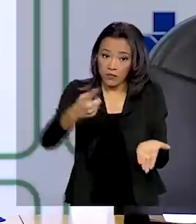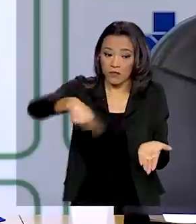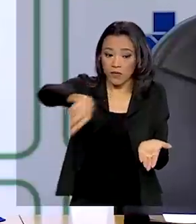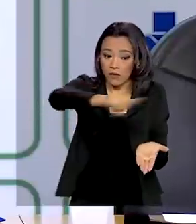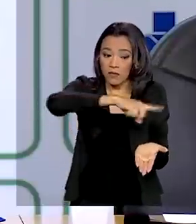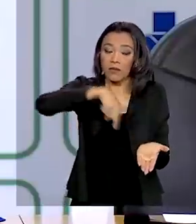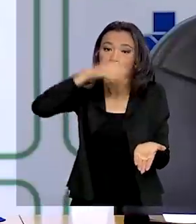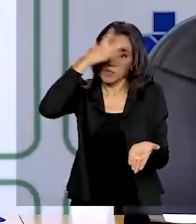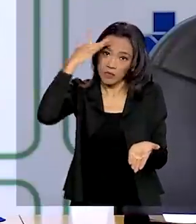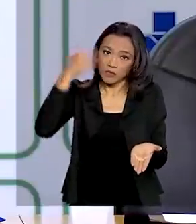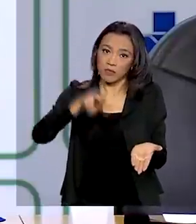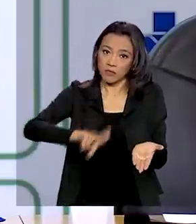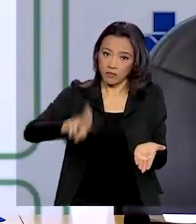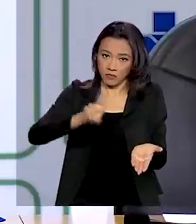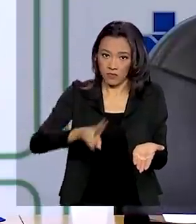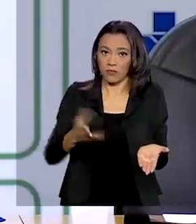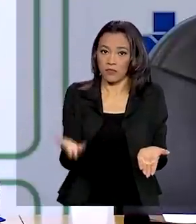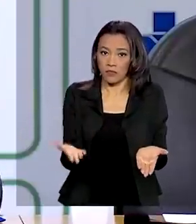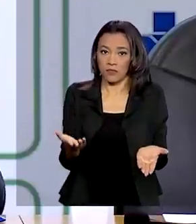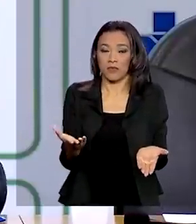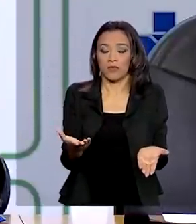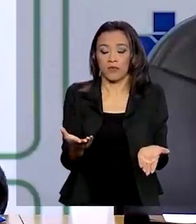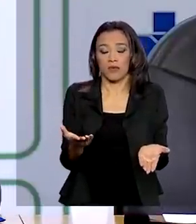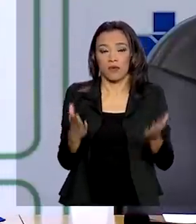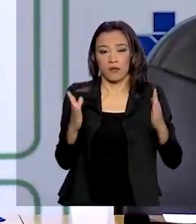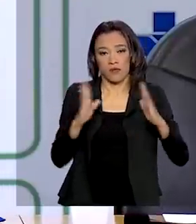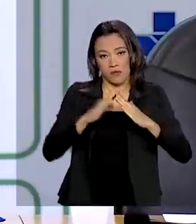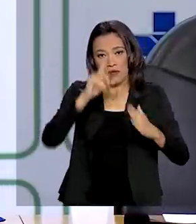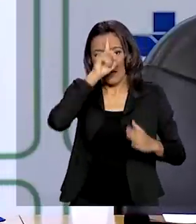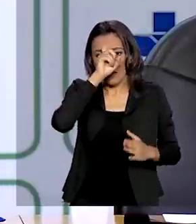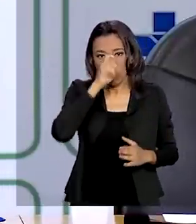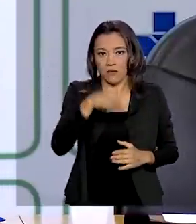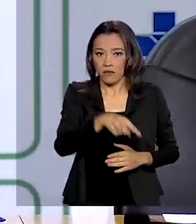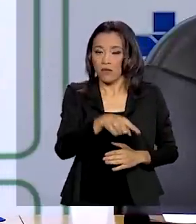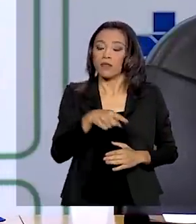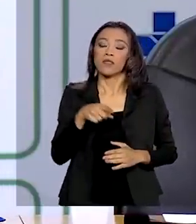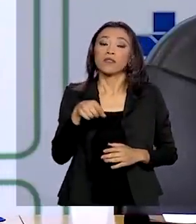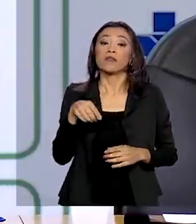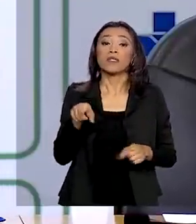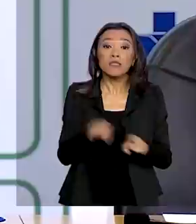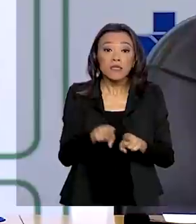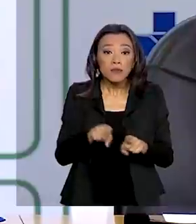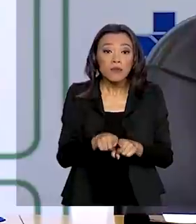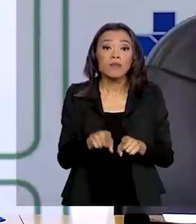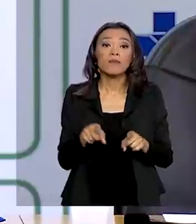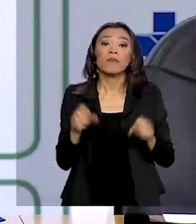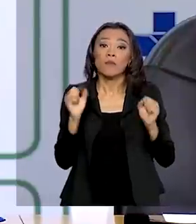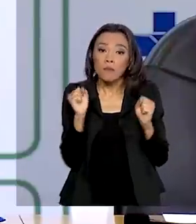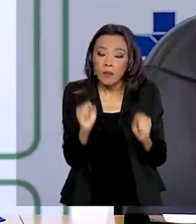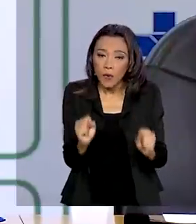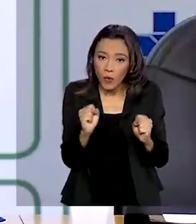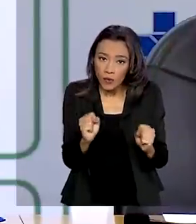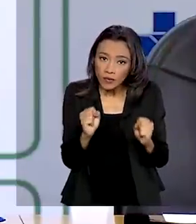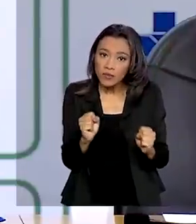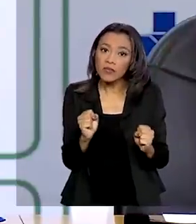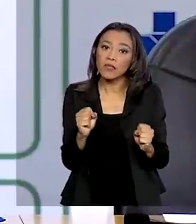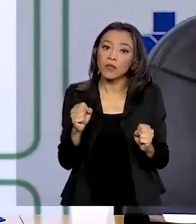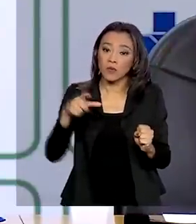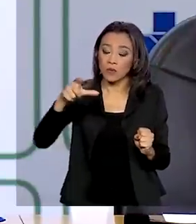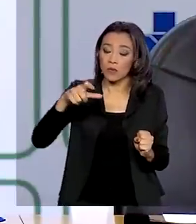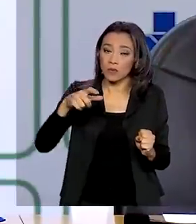usuários, para que vocês possam também entrar firmemente nos seus planos de